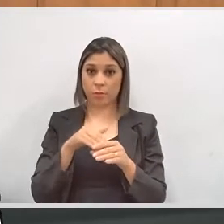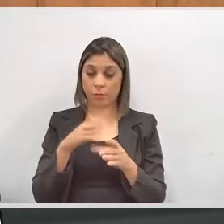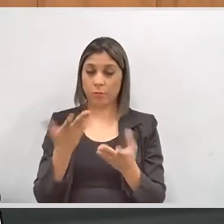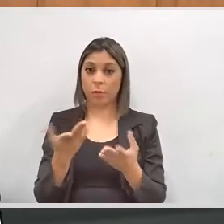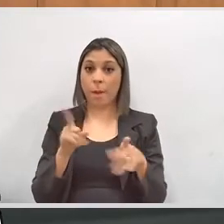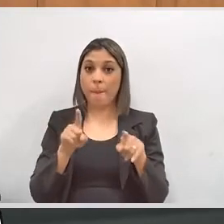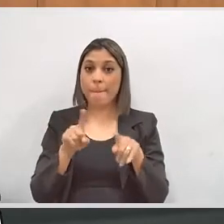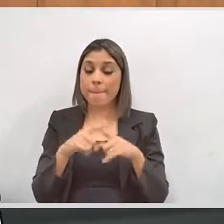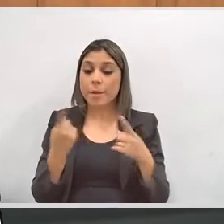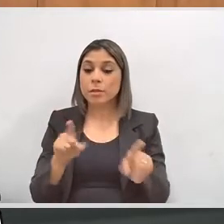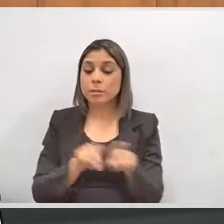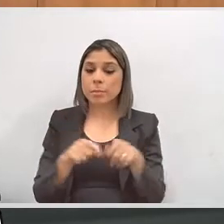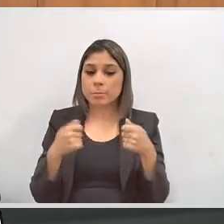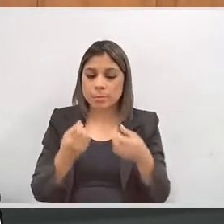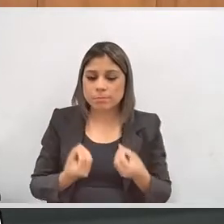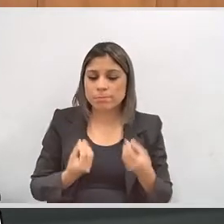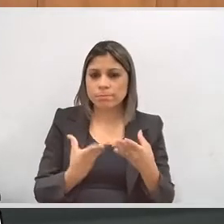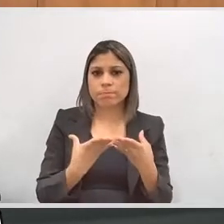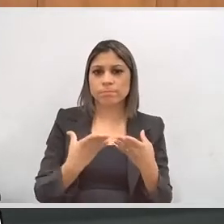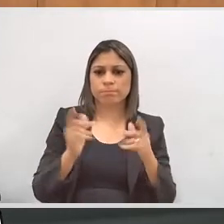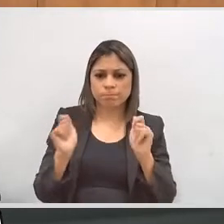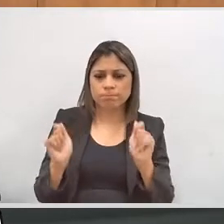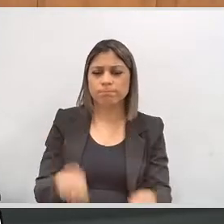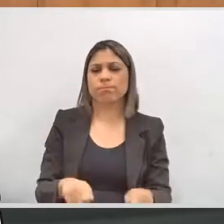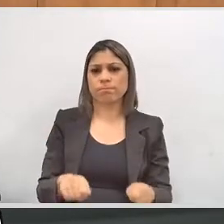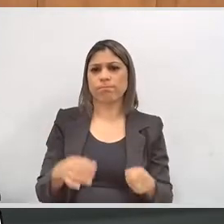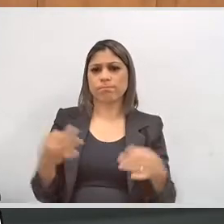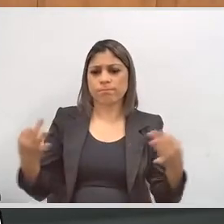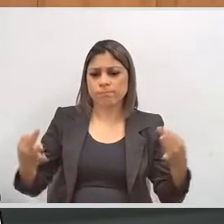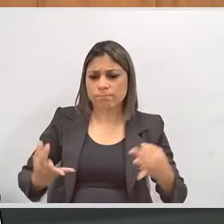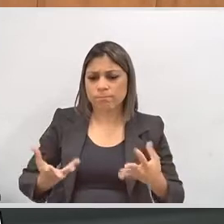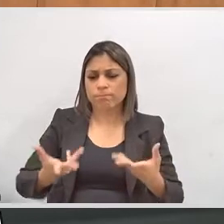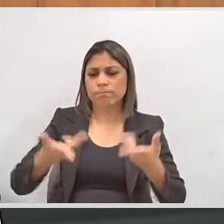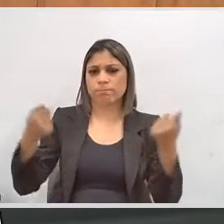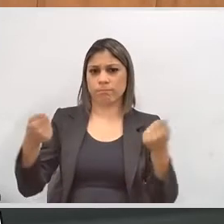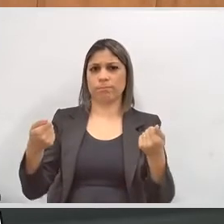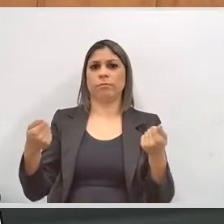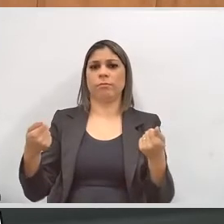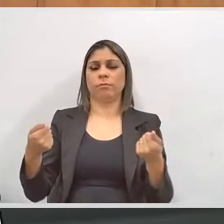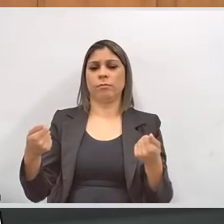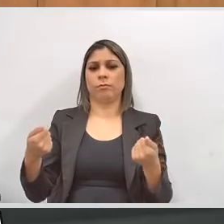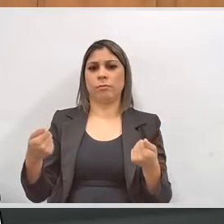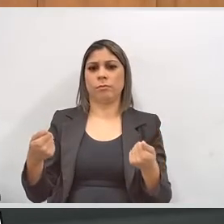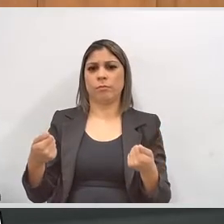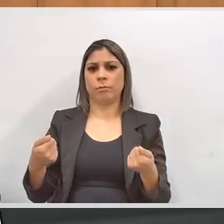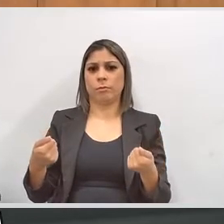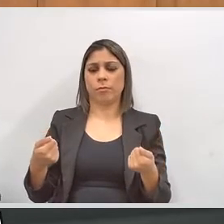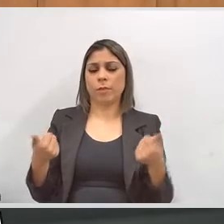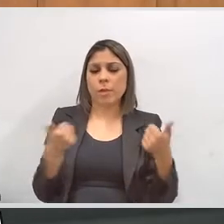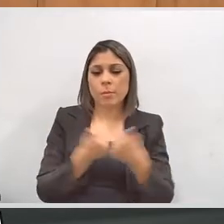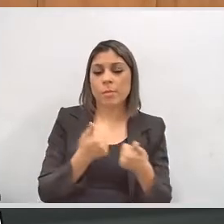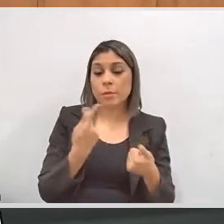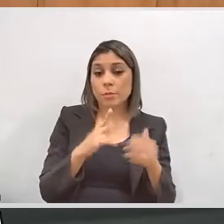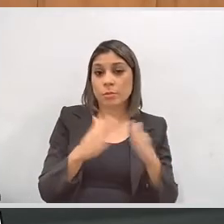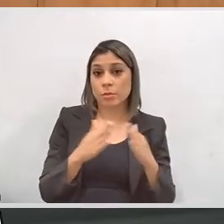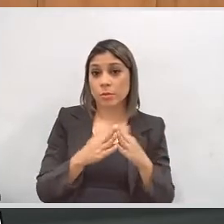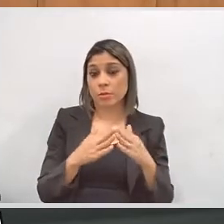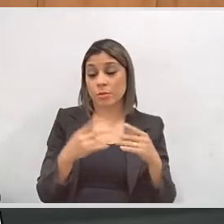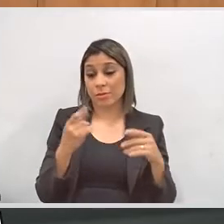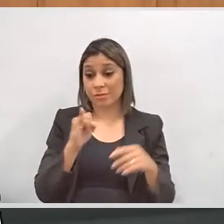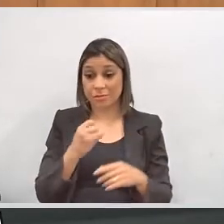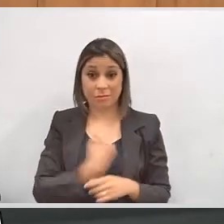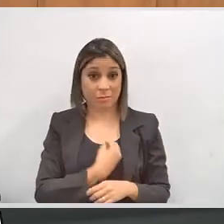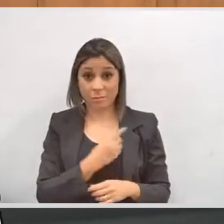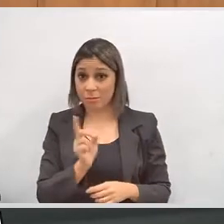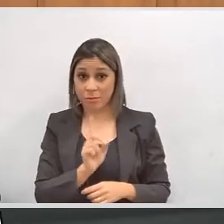sobretudo, dando acessibilidade plena e próxima à sua casa, pois, muitas vezes, a sua